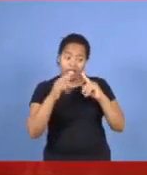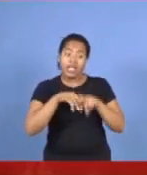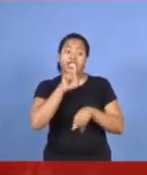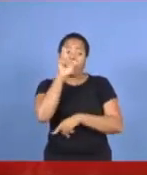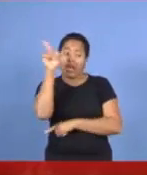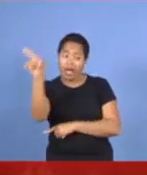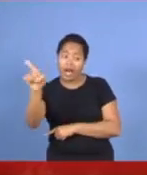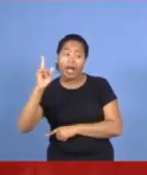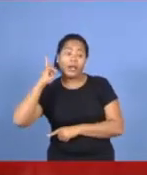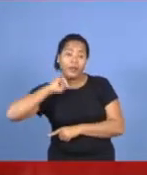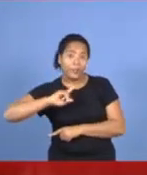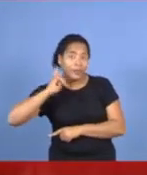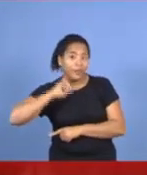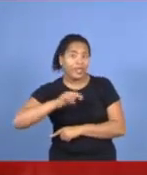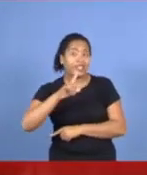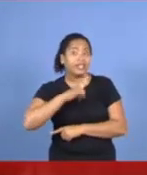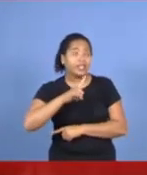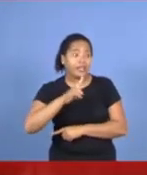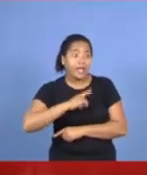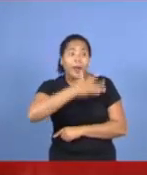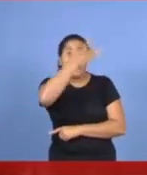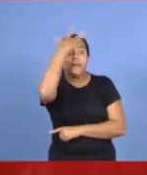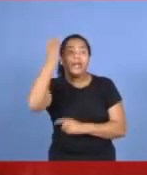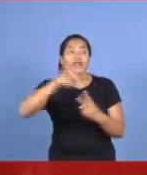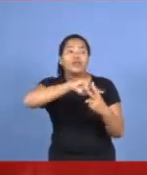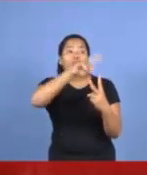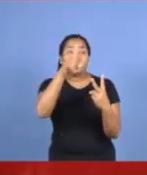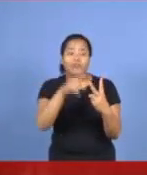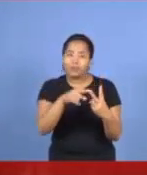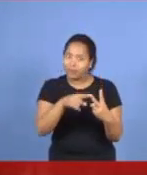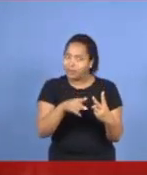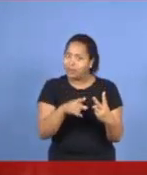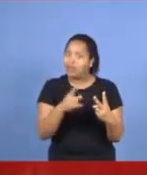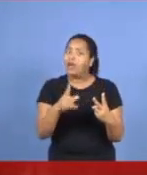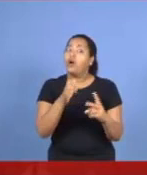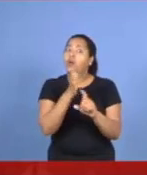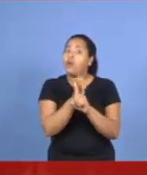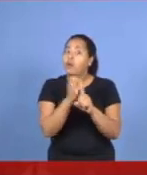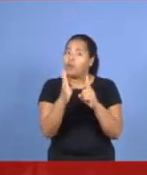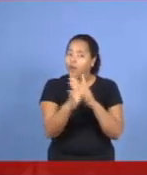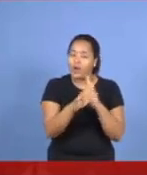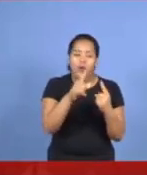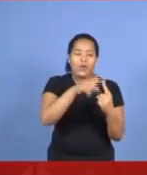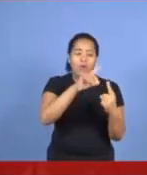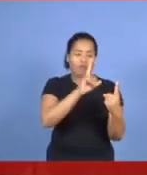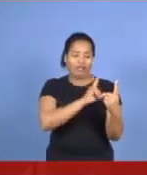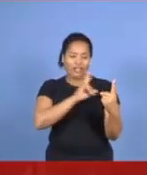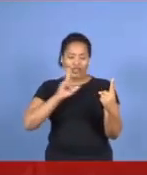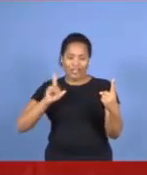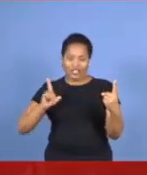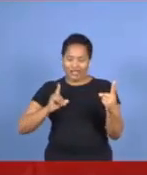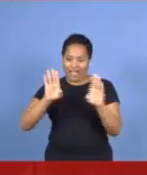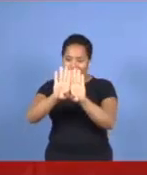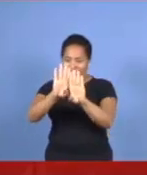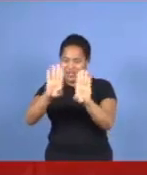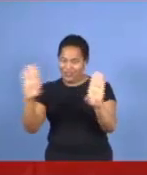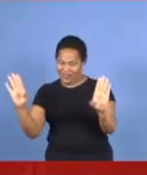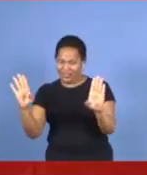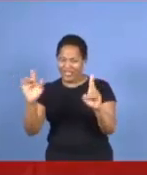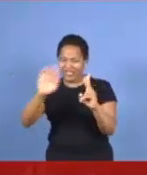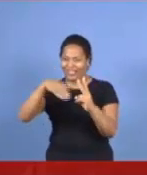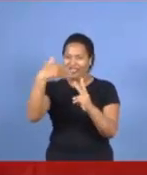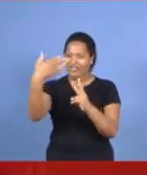Gerais, que só tem duas pessoas, na escola bíblica. Um, diácono, fica do lado de fora, para não deixar ninguém entrar.